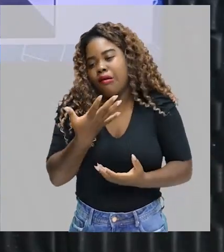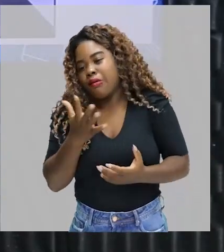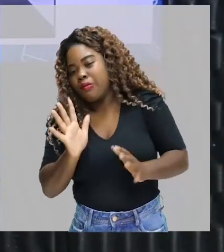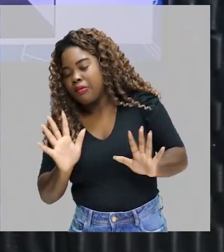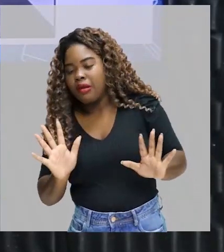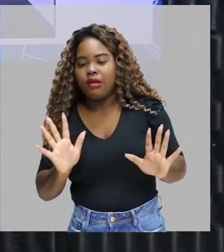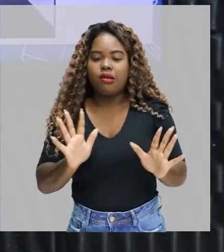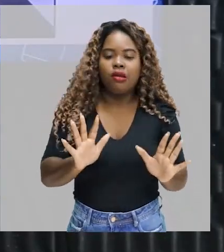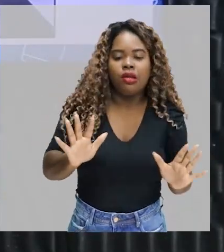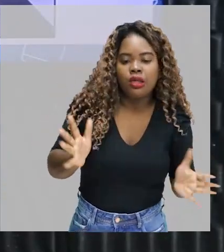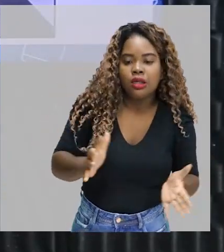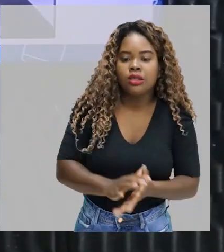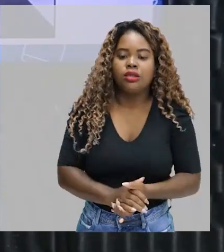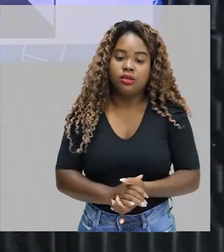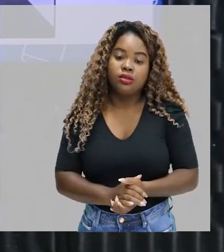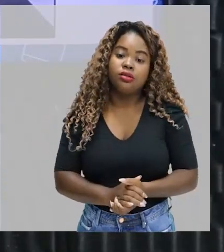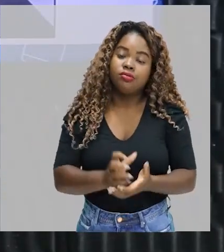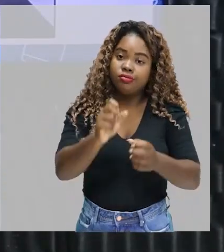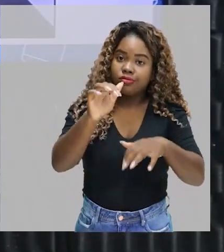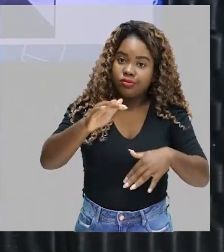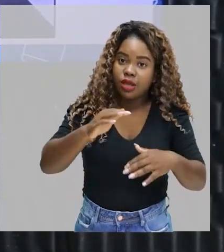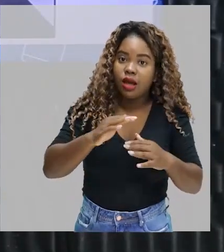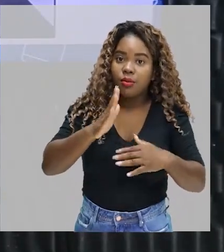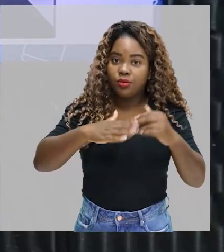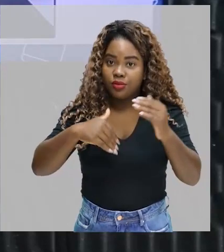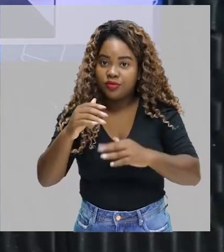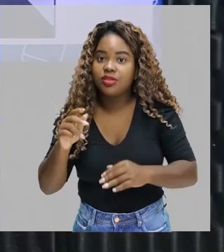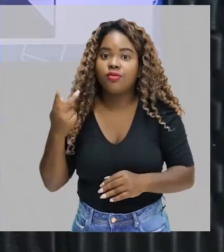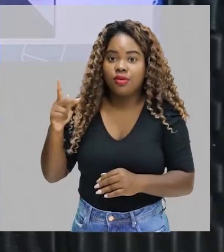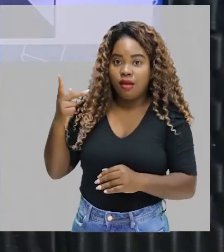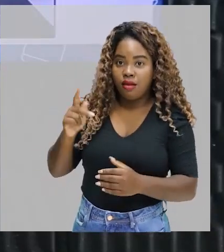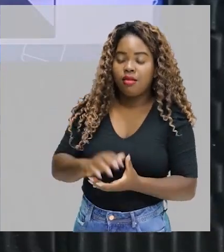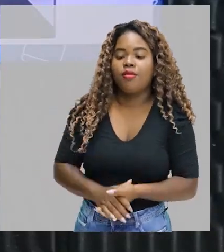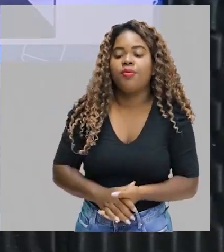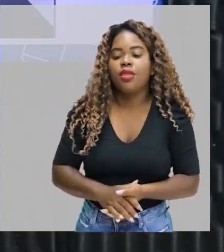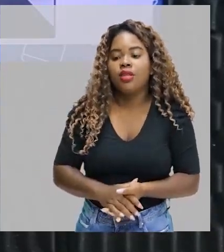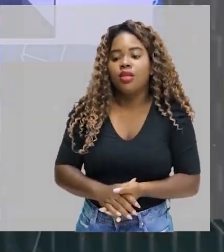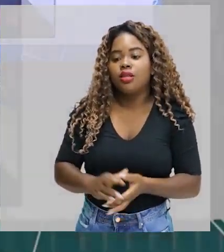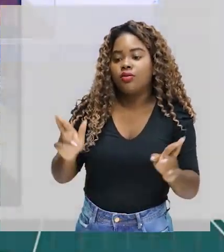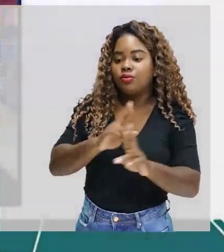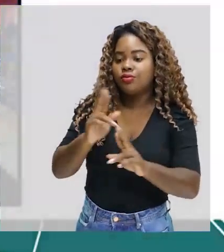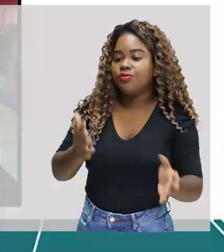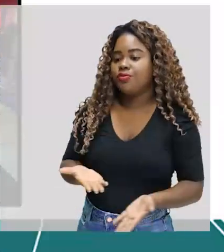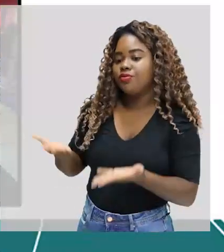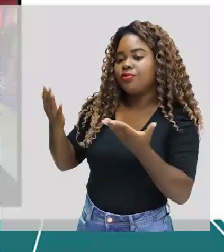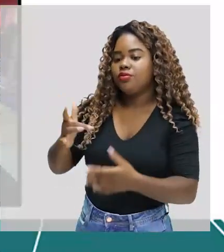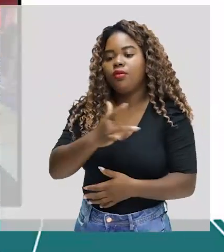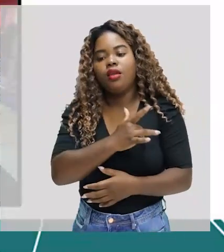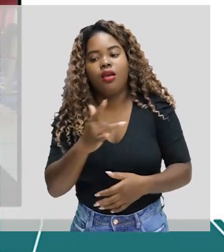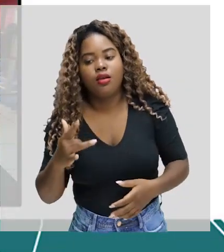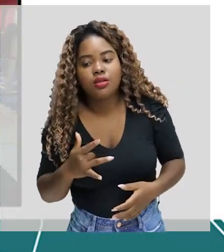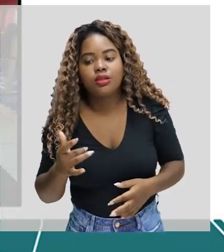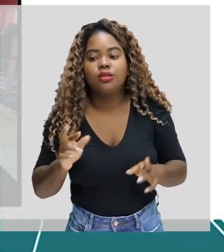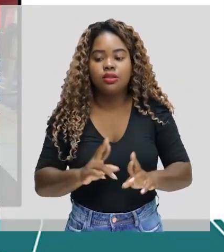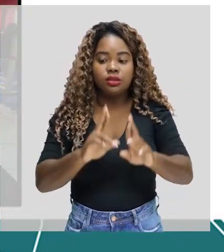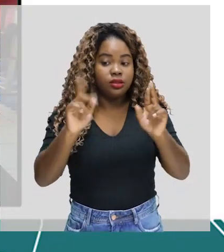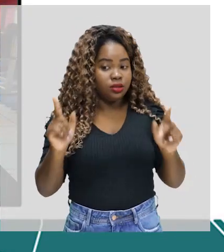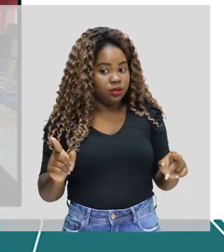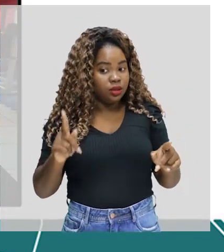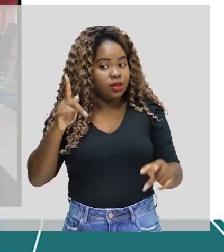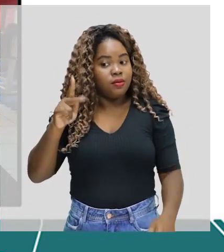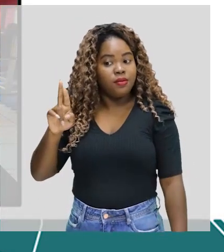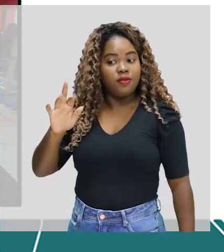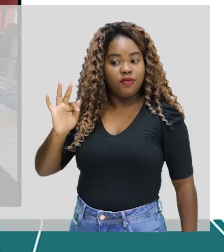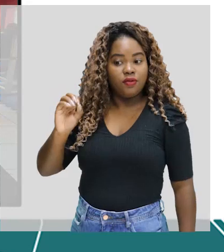plenitude, eficiência a sua profissão. Então, isso aqui tem a ver com saúde, diferentemente